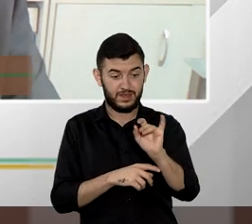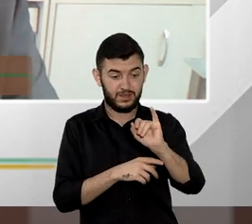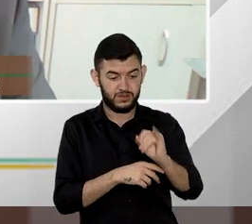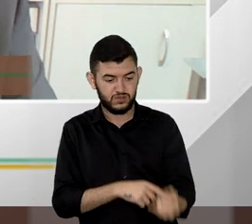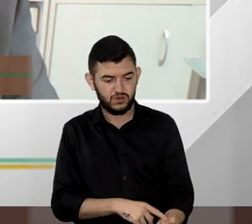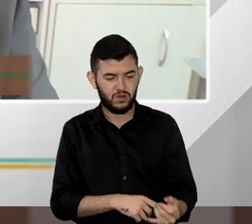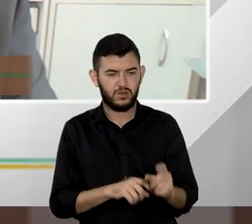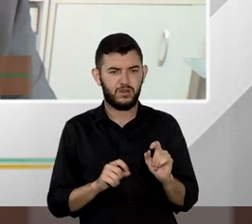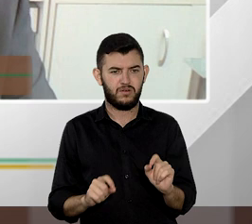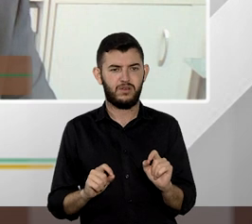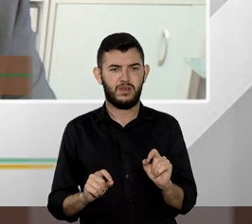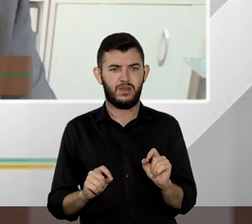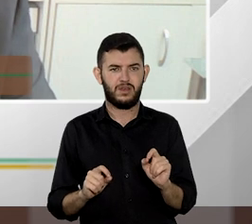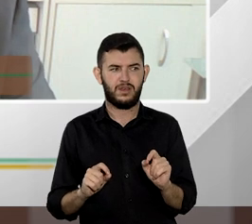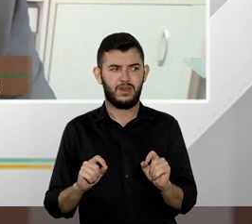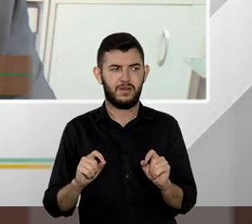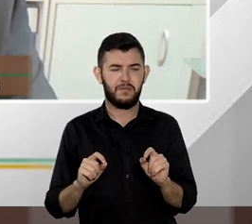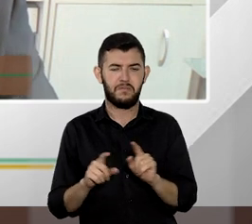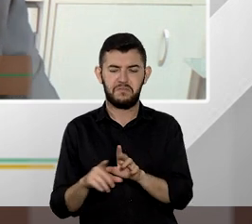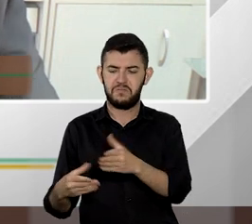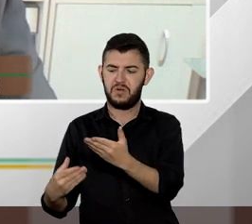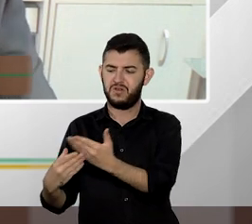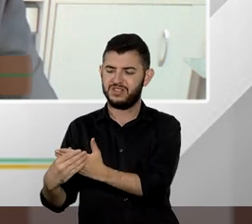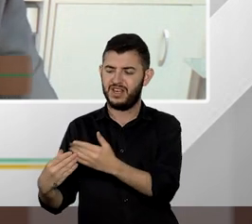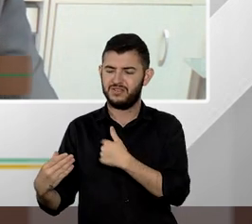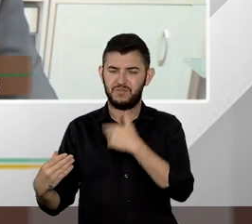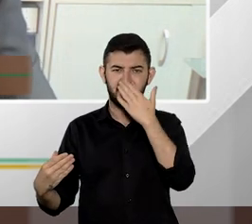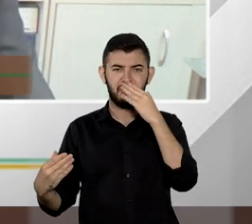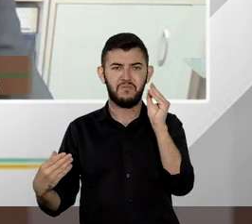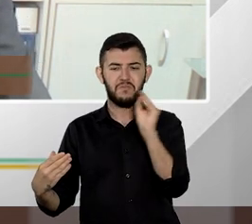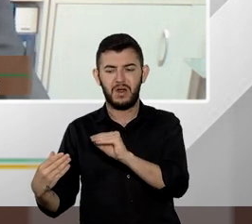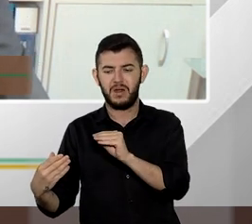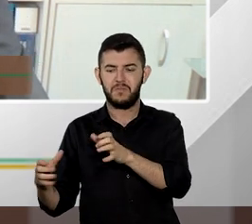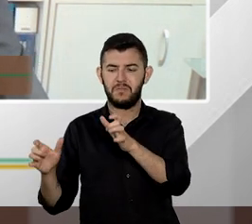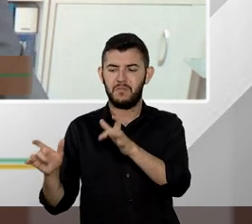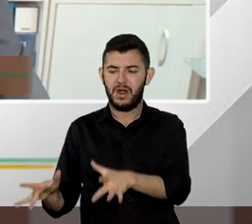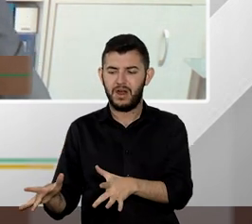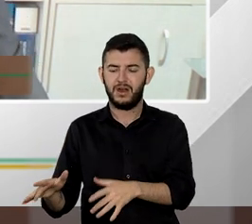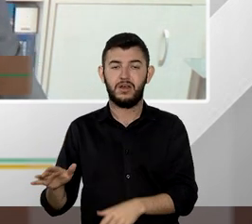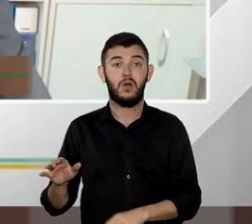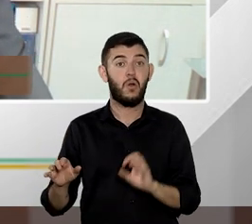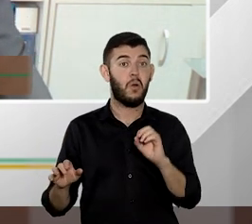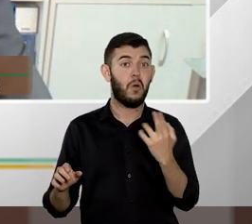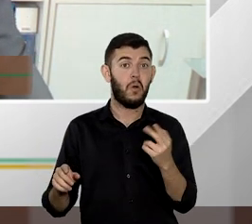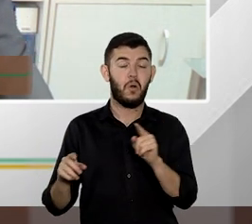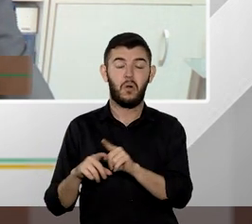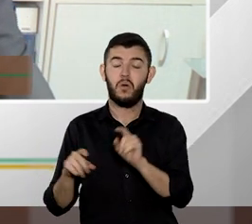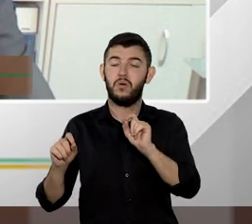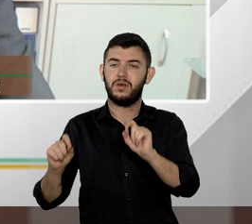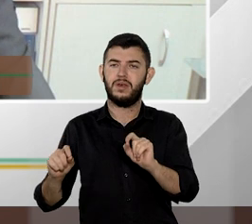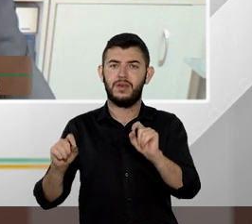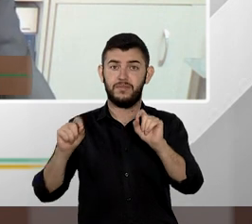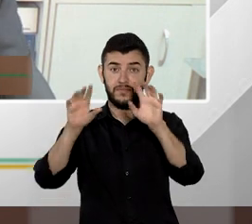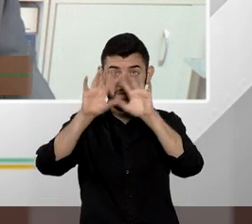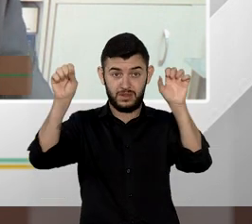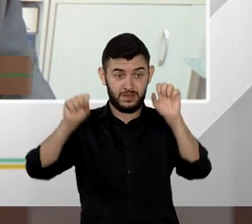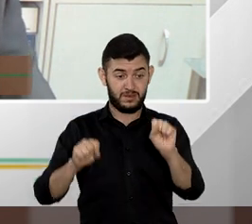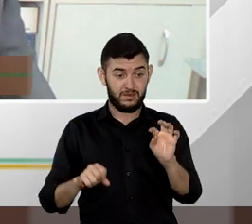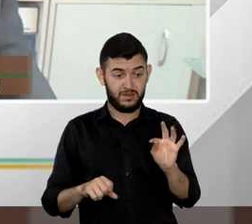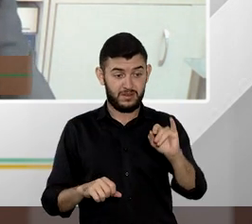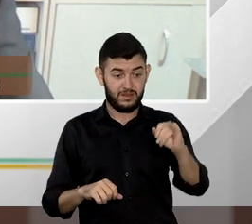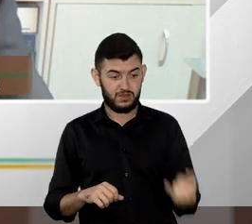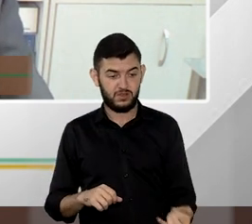isso não significa que o STJ não possa inadmitir um recurso por outros fundamentos súmula